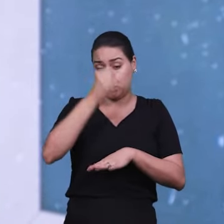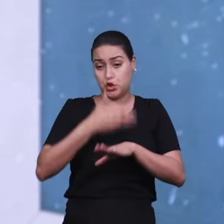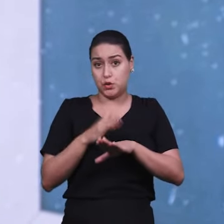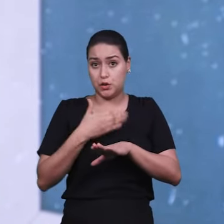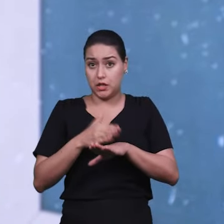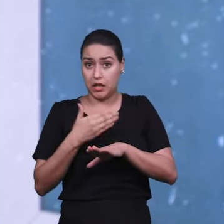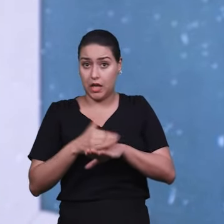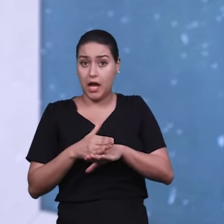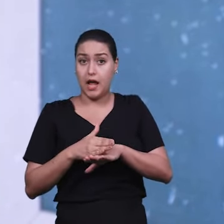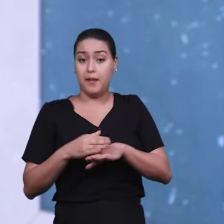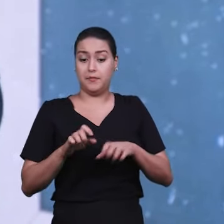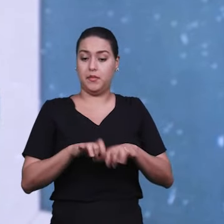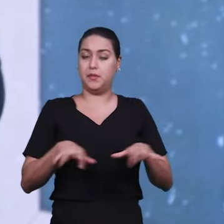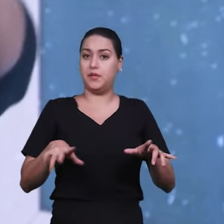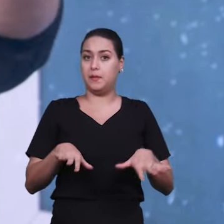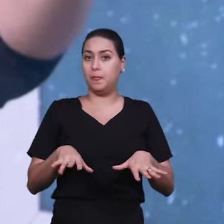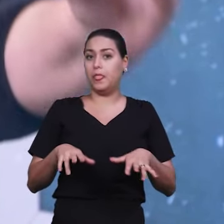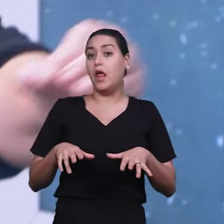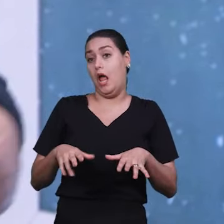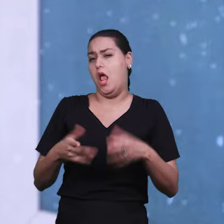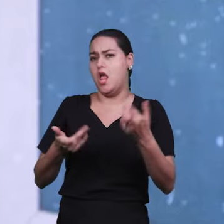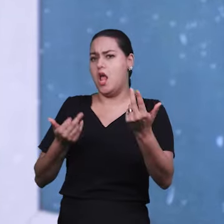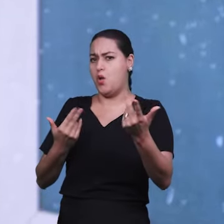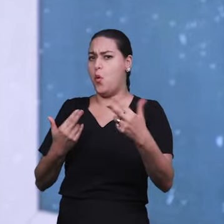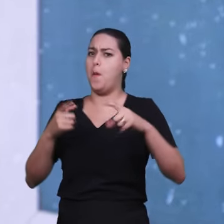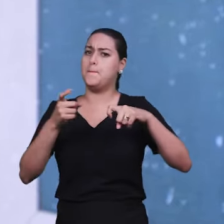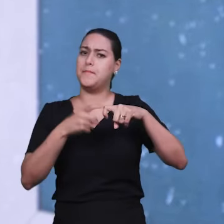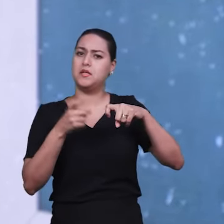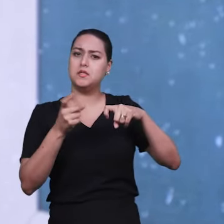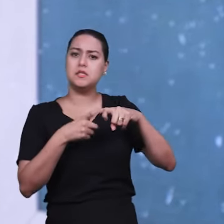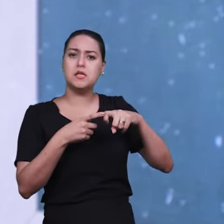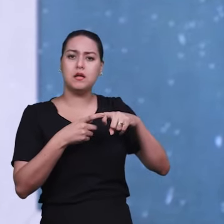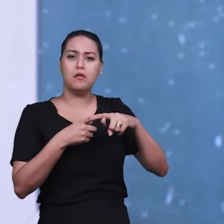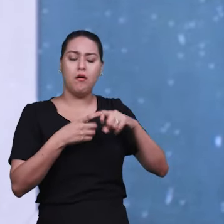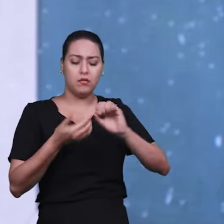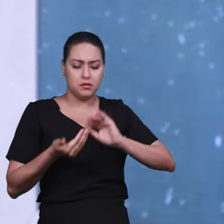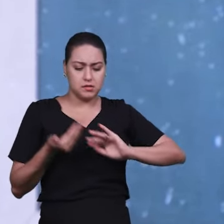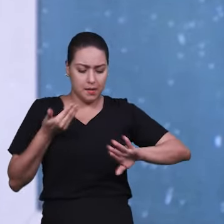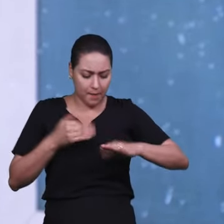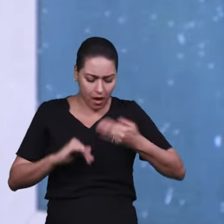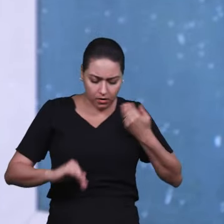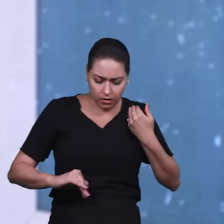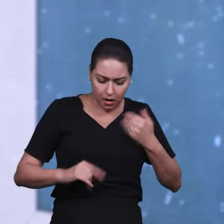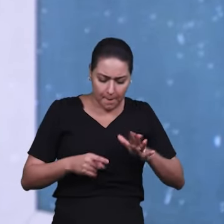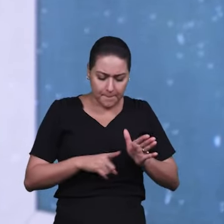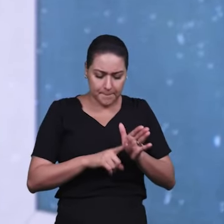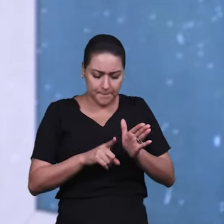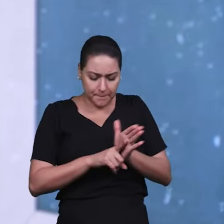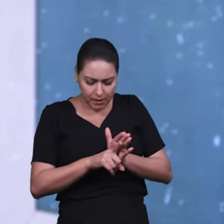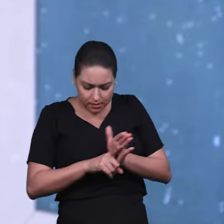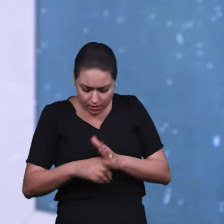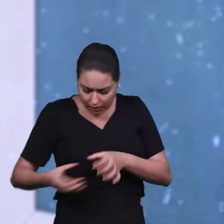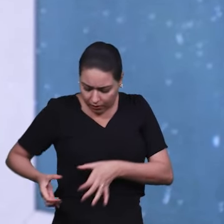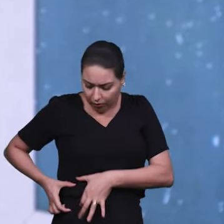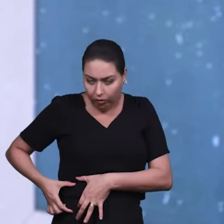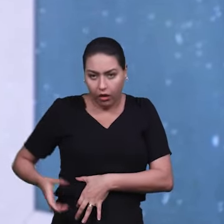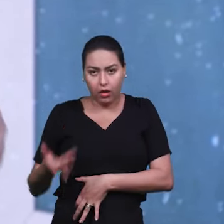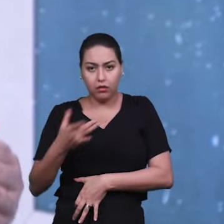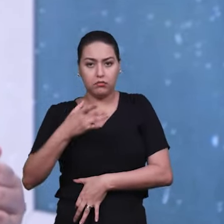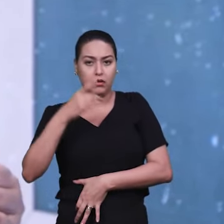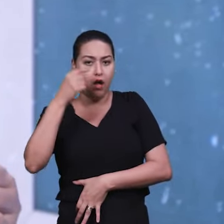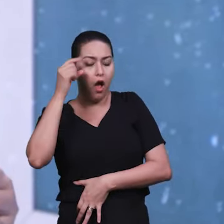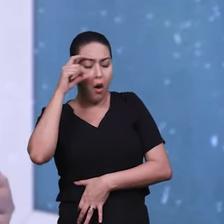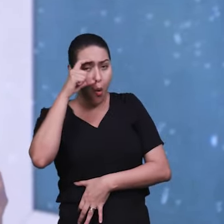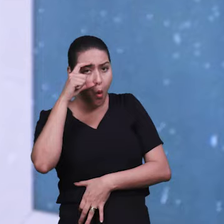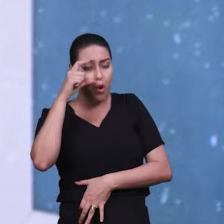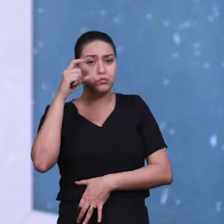gente tem as áreas bem... É igual medicina, né? Sim, verdade. Você vai ser um otorrino, então a música também é a mesma coisa. Então, na faculdade tem ou a